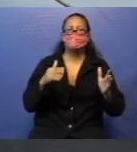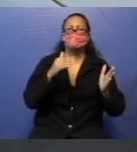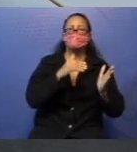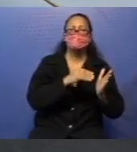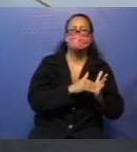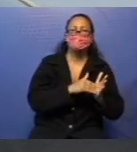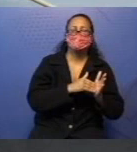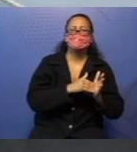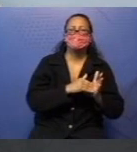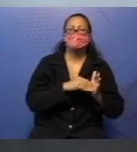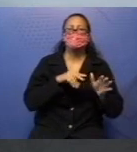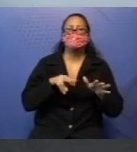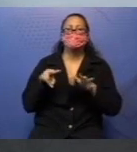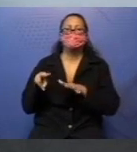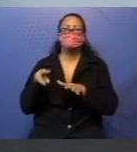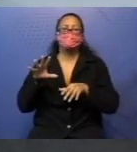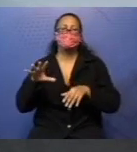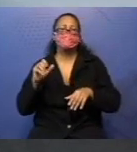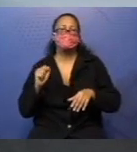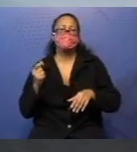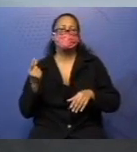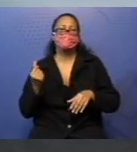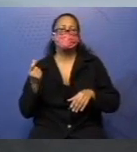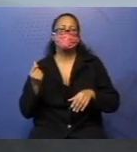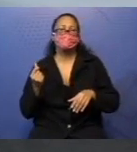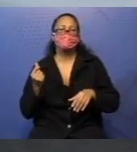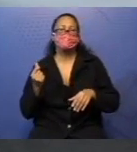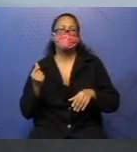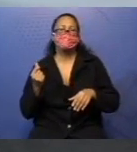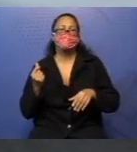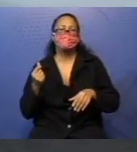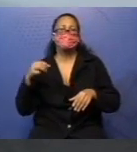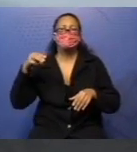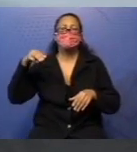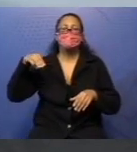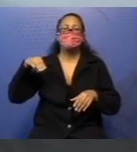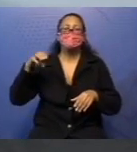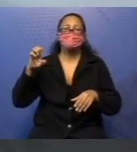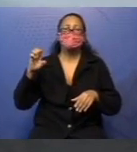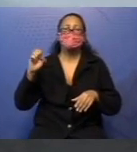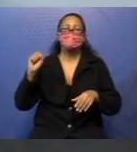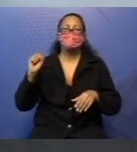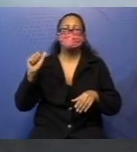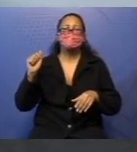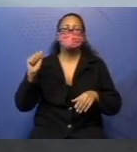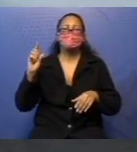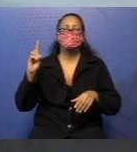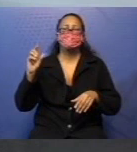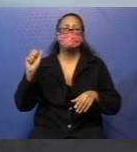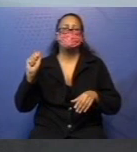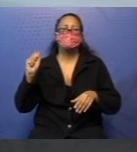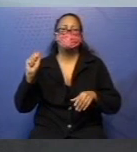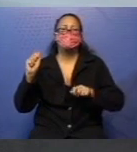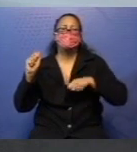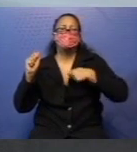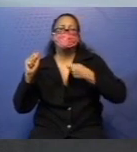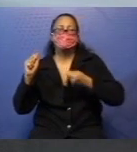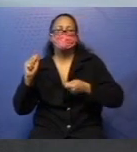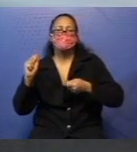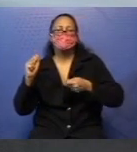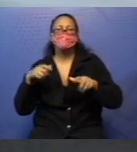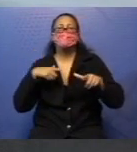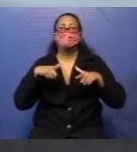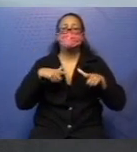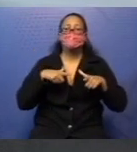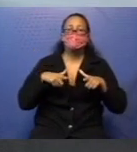dinheiro. Mesada. É a pessoa que trabalha por mês. Trabalha o mês inteiro para